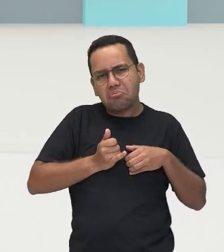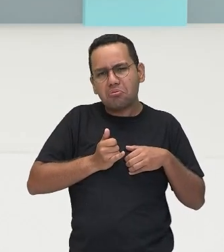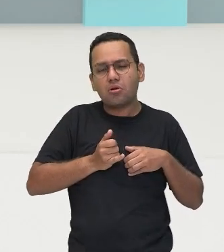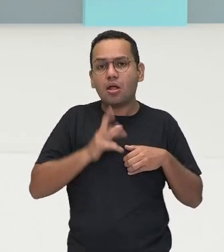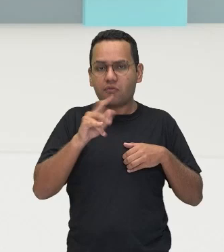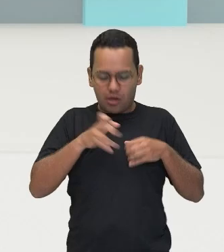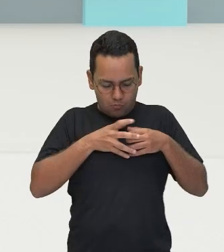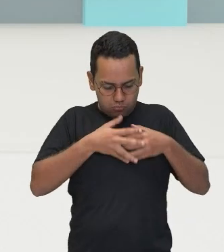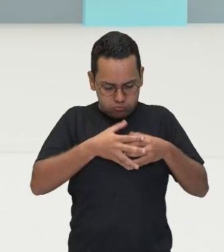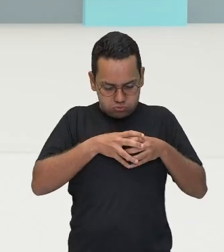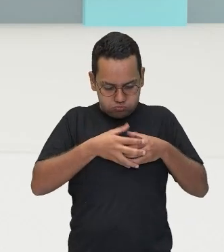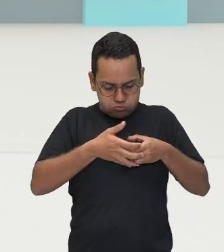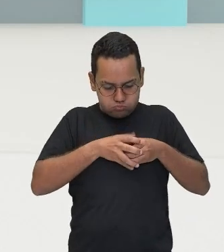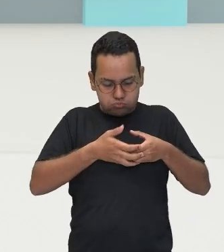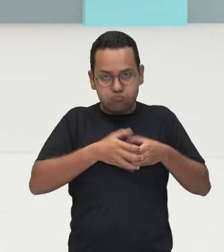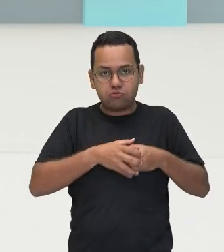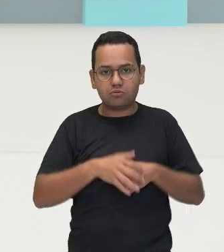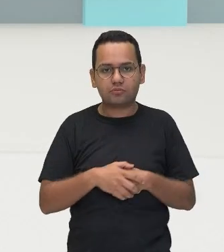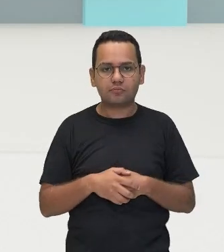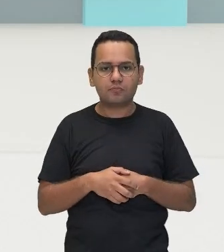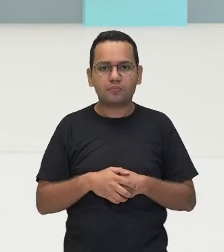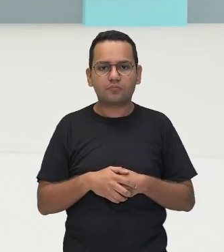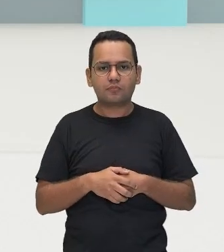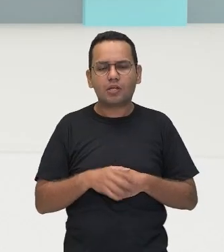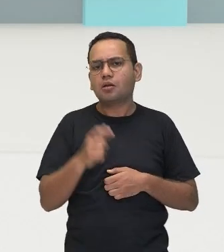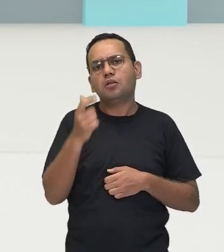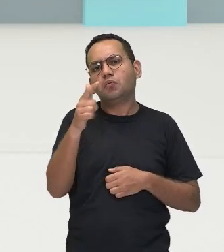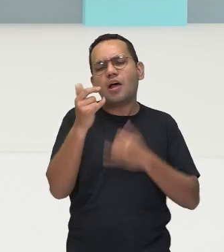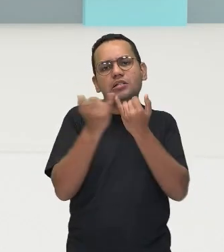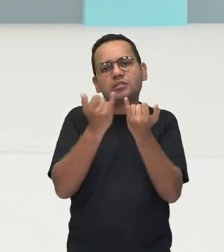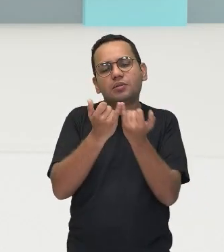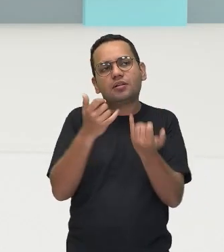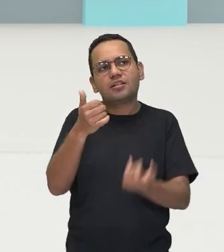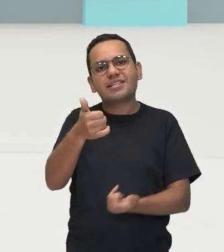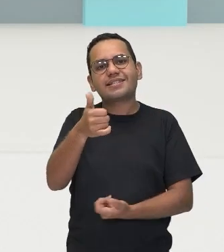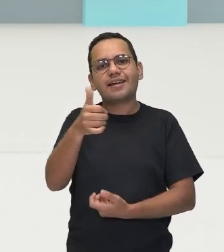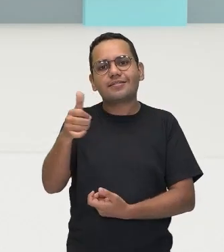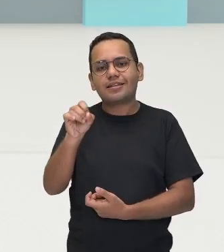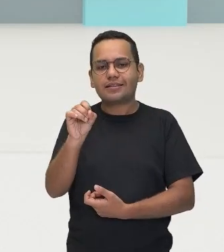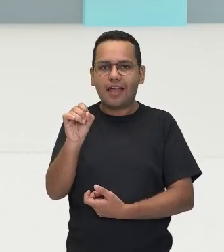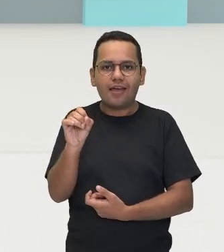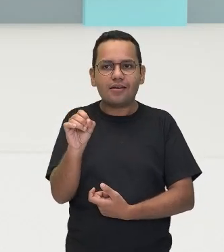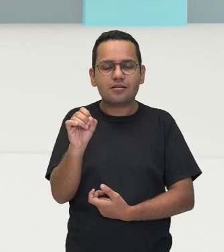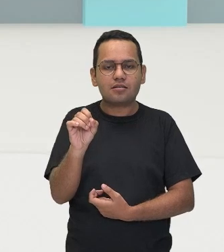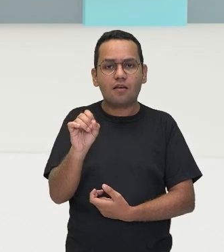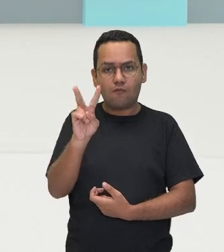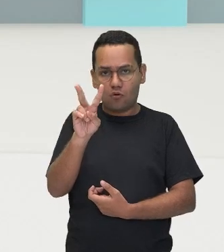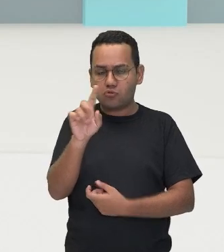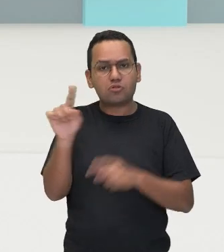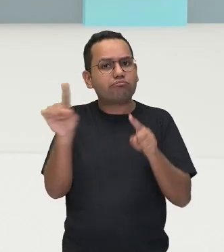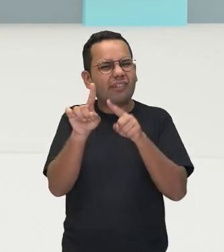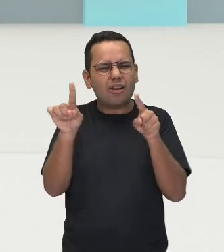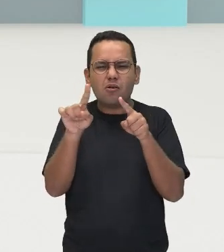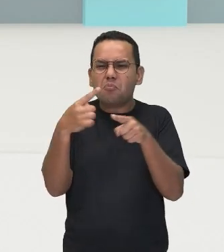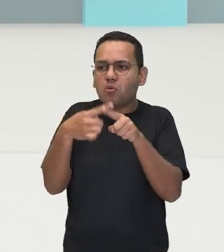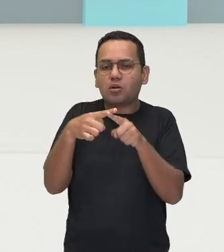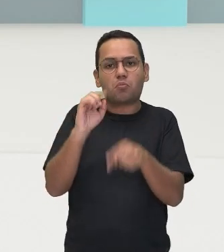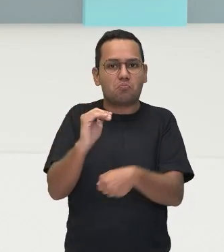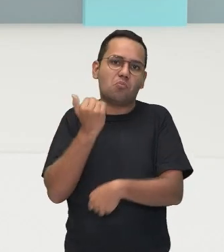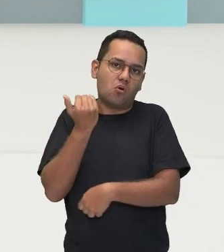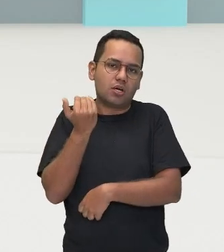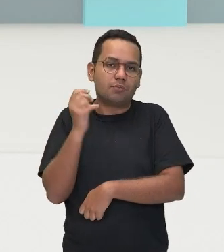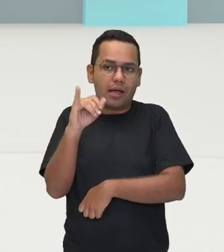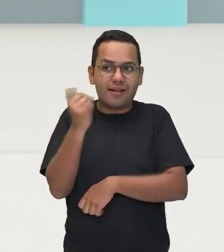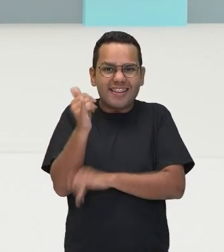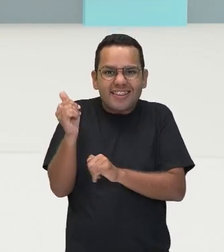né? Não é 110 volts, se você tomar um choque 110 volts, você vai, pode até morrer, pode ter até uma parada, né? Seu coração, de